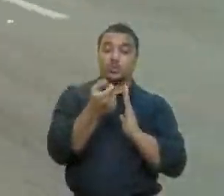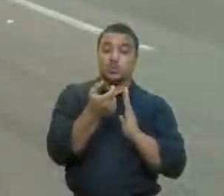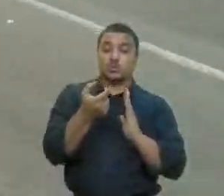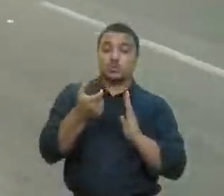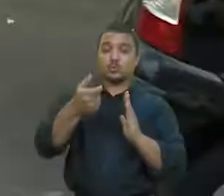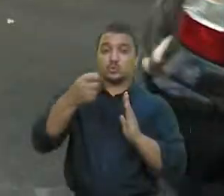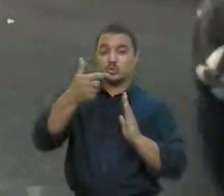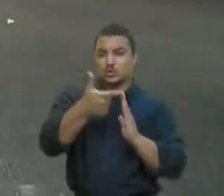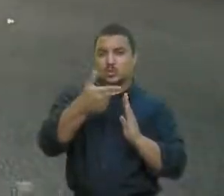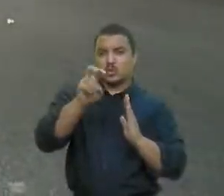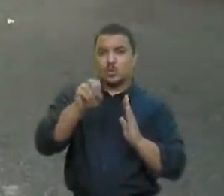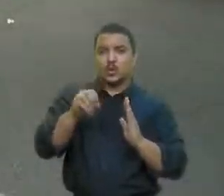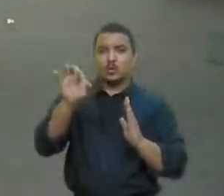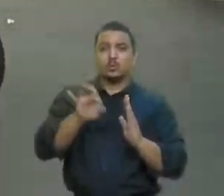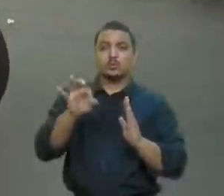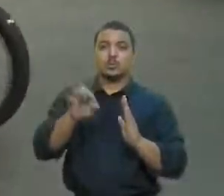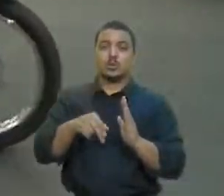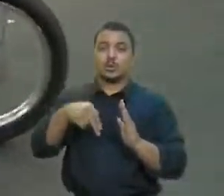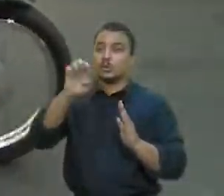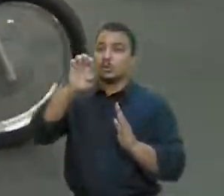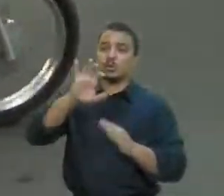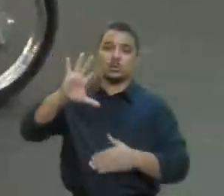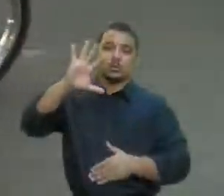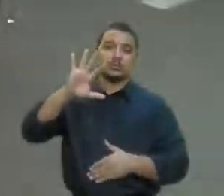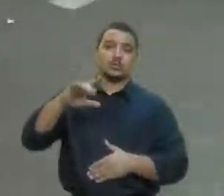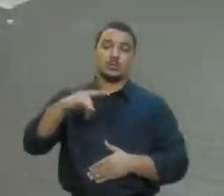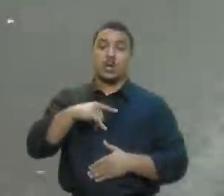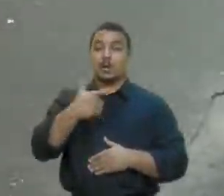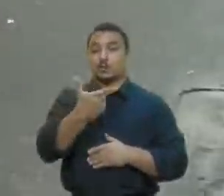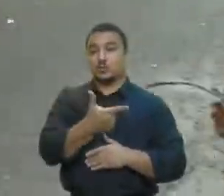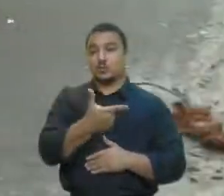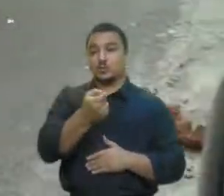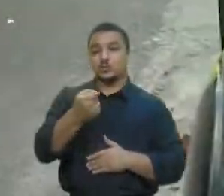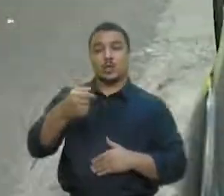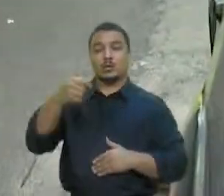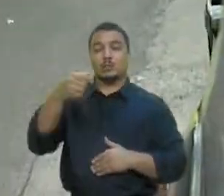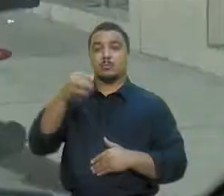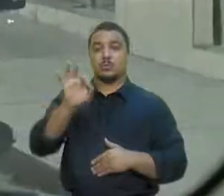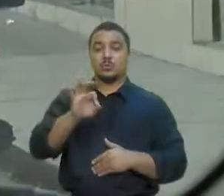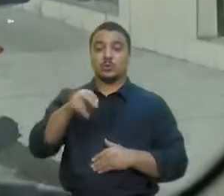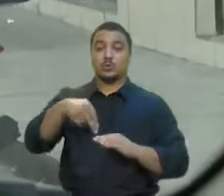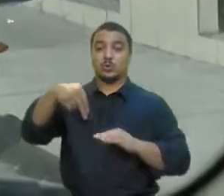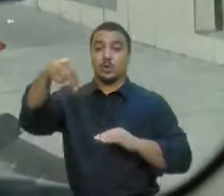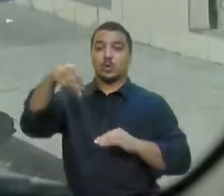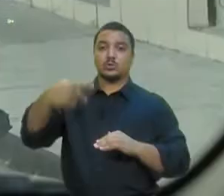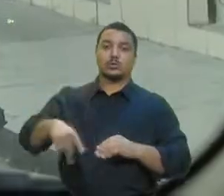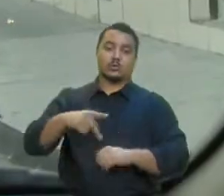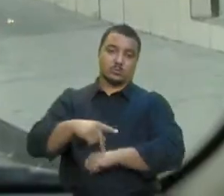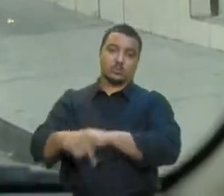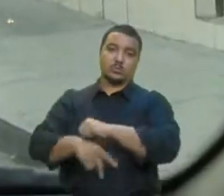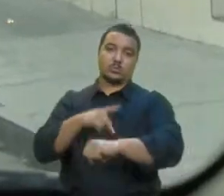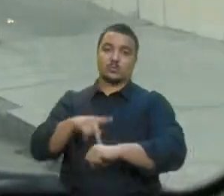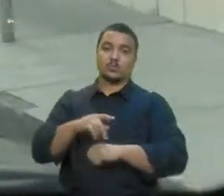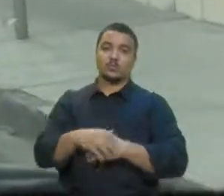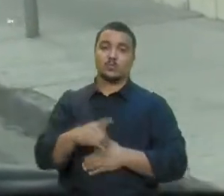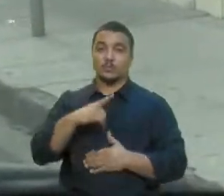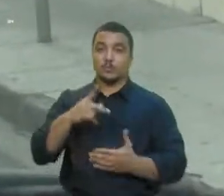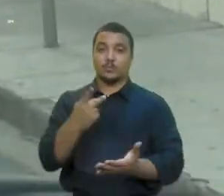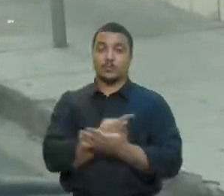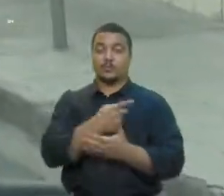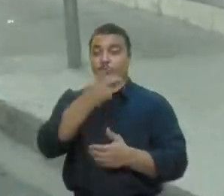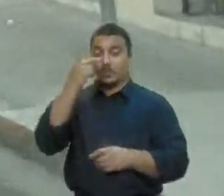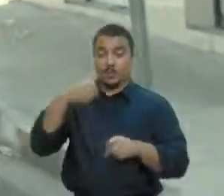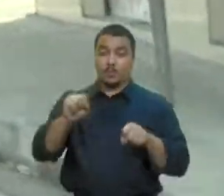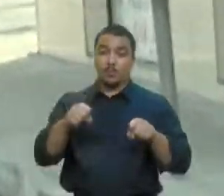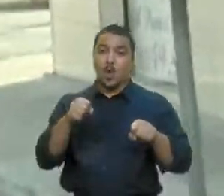% na região nordeste e mais de 200% no norte do país. As ocorrências envolvendo motocicletas